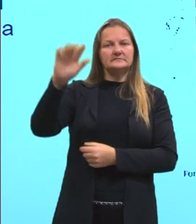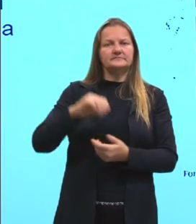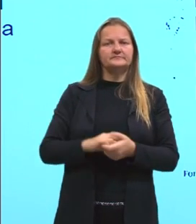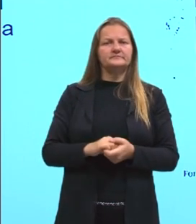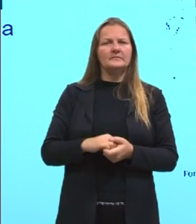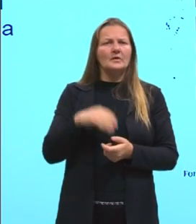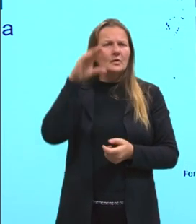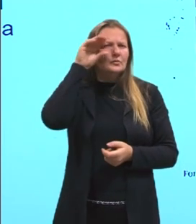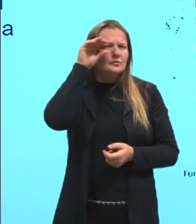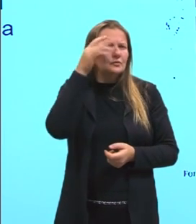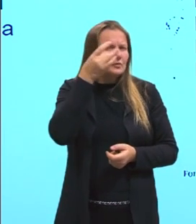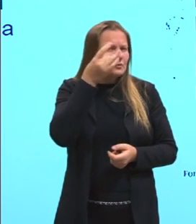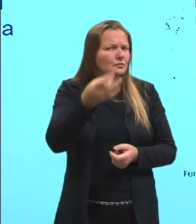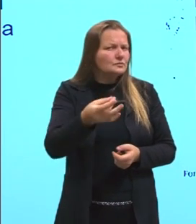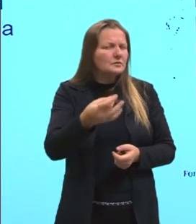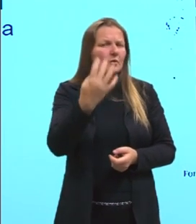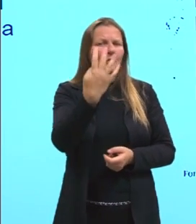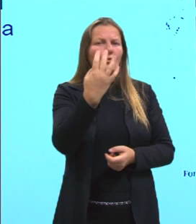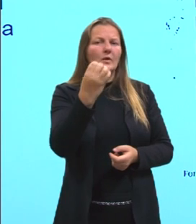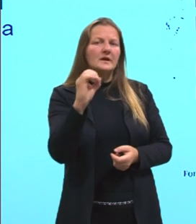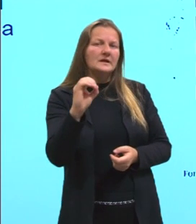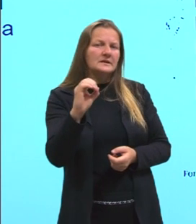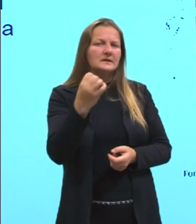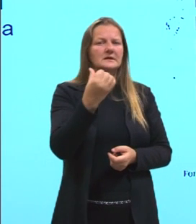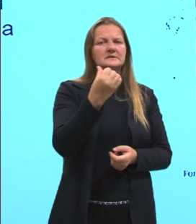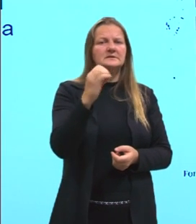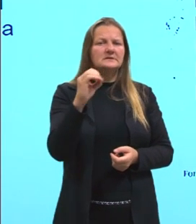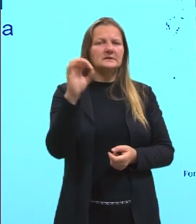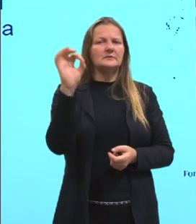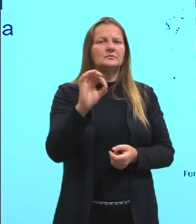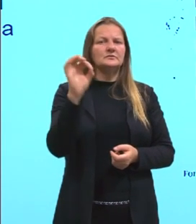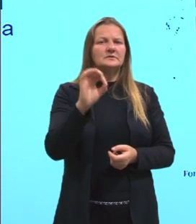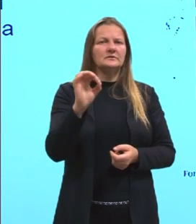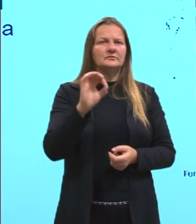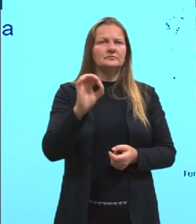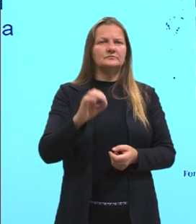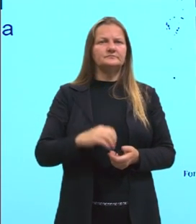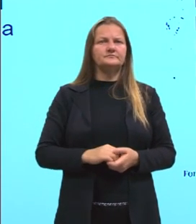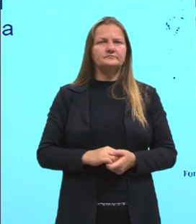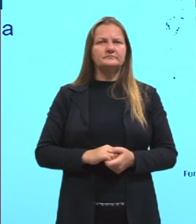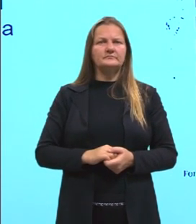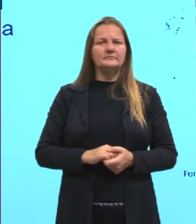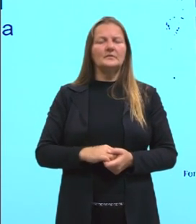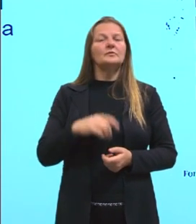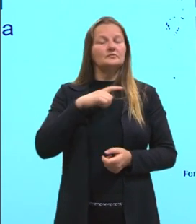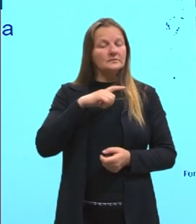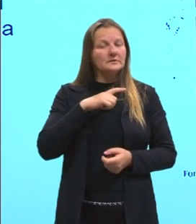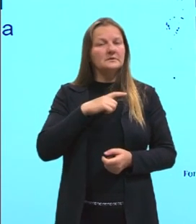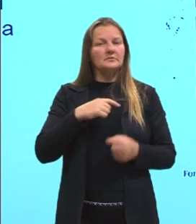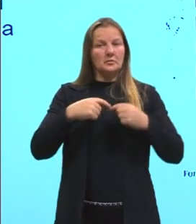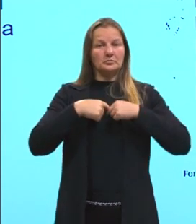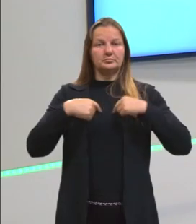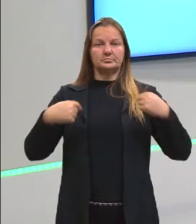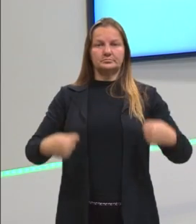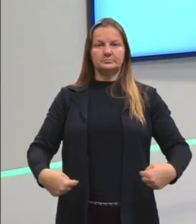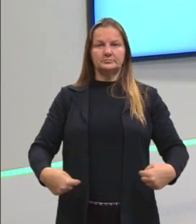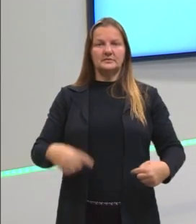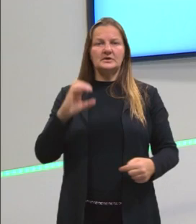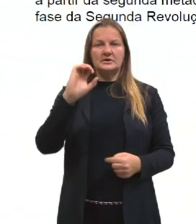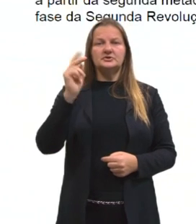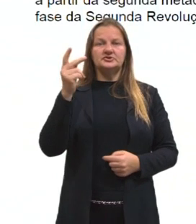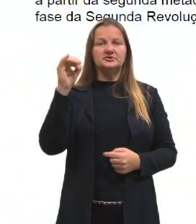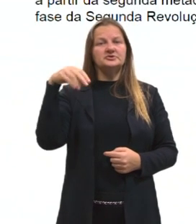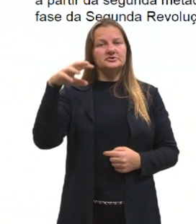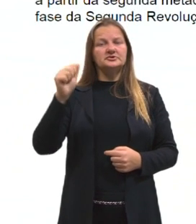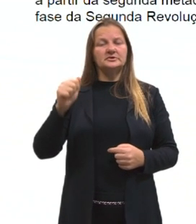chama atenção, olha, de 40 a 60% da sua população, a China, ó, a China, né, nós temos aí uma quantidade de pessoas